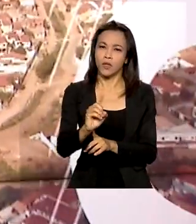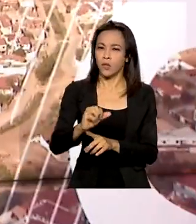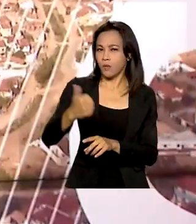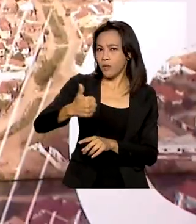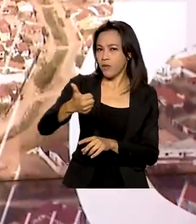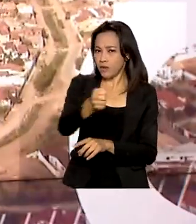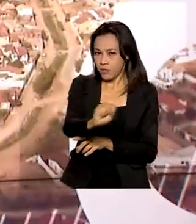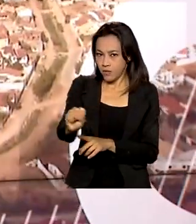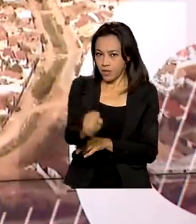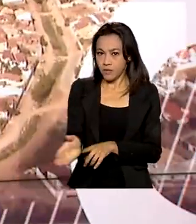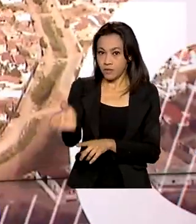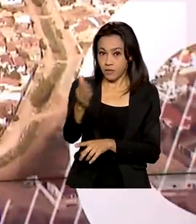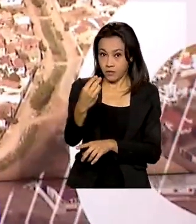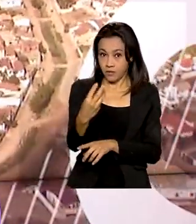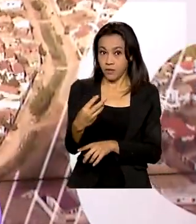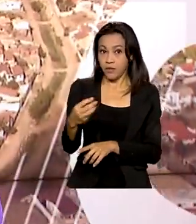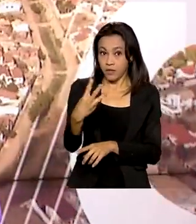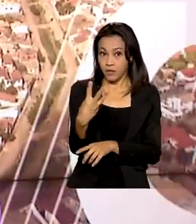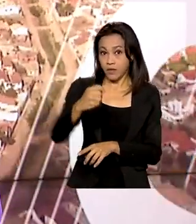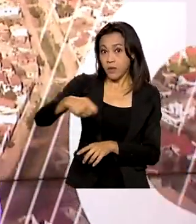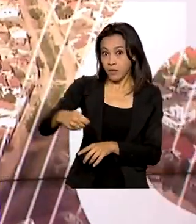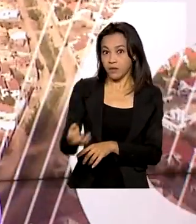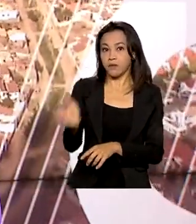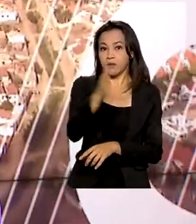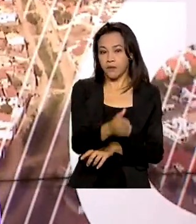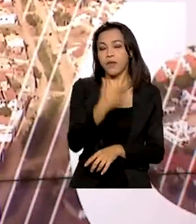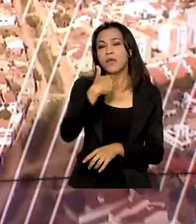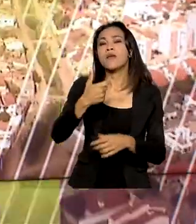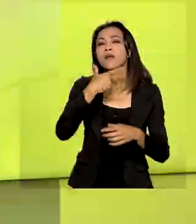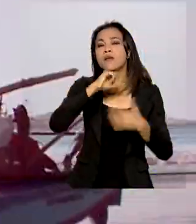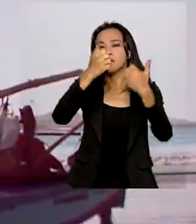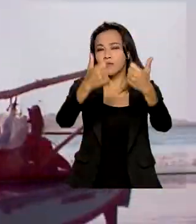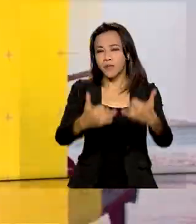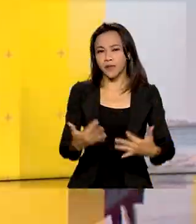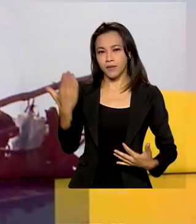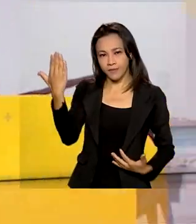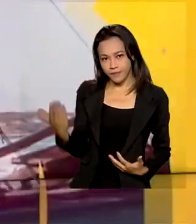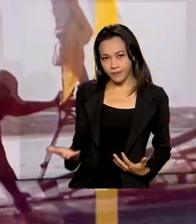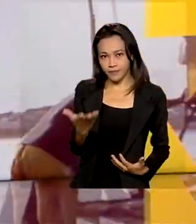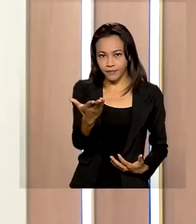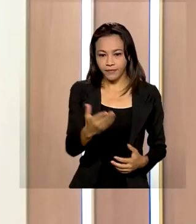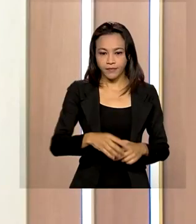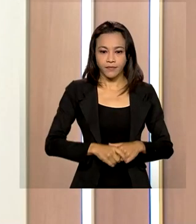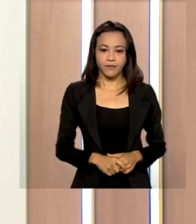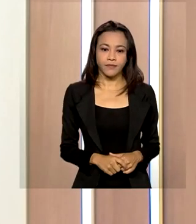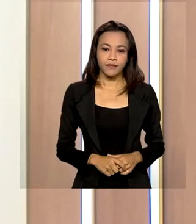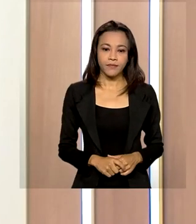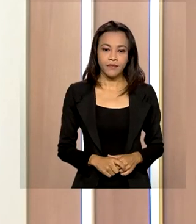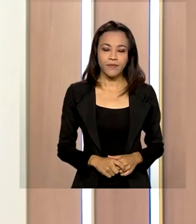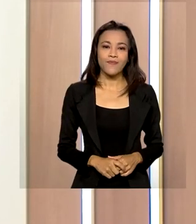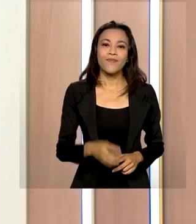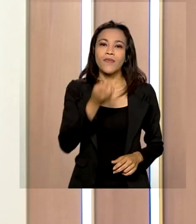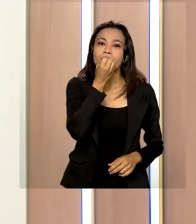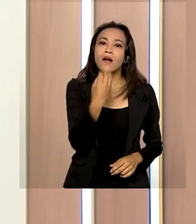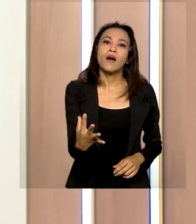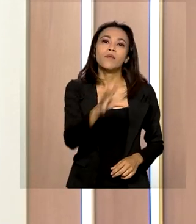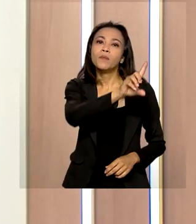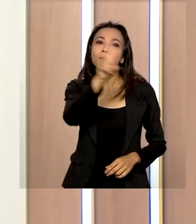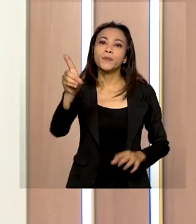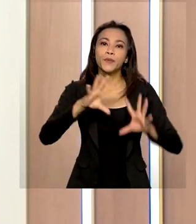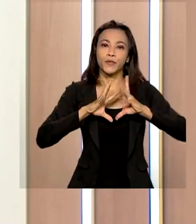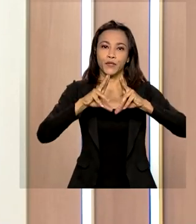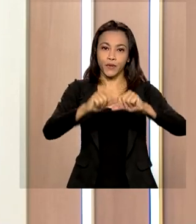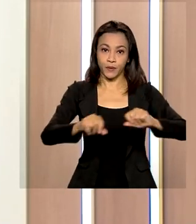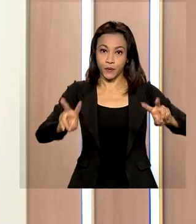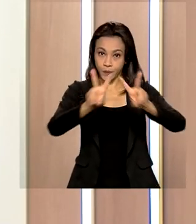março, a balança comercial também ficou positiva. Quem comenta é Ricardo Caldas. Bom dia, bom dia a todos. O nosso